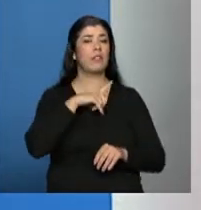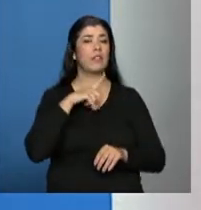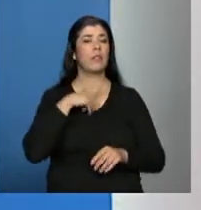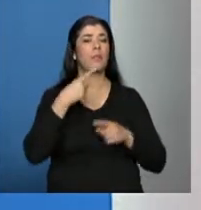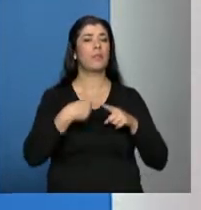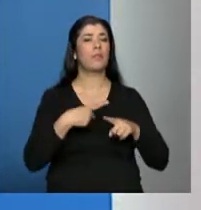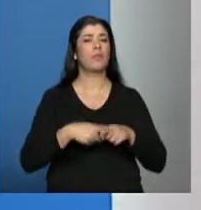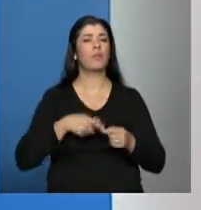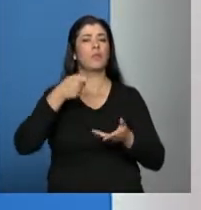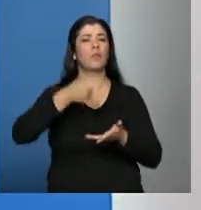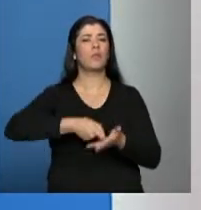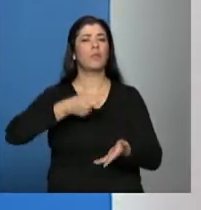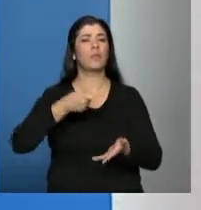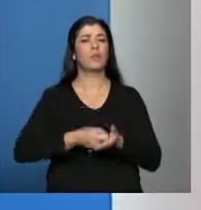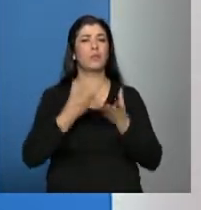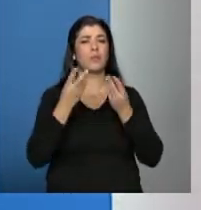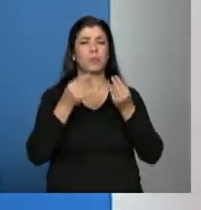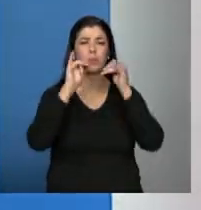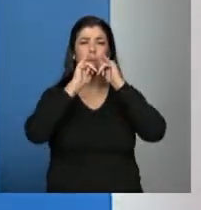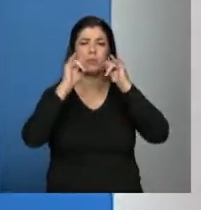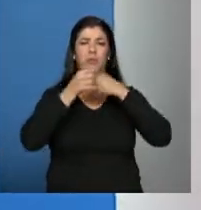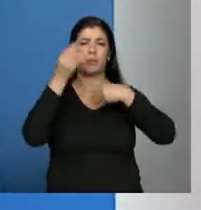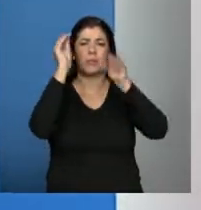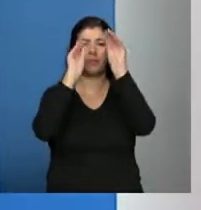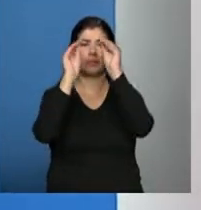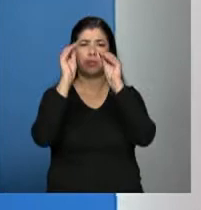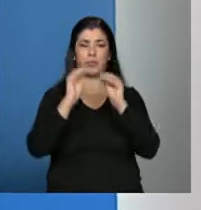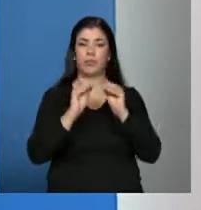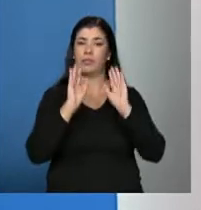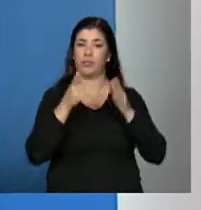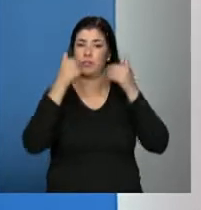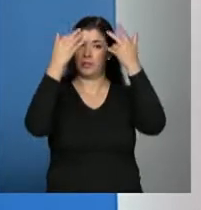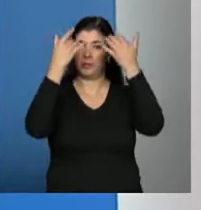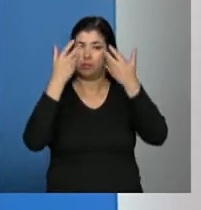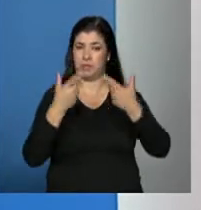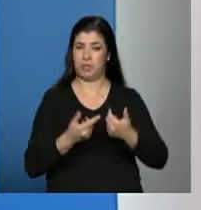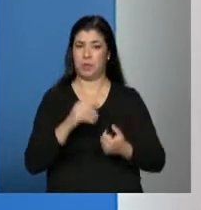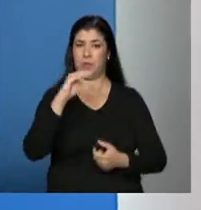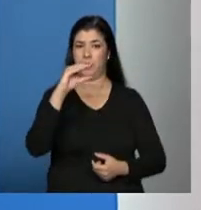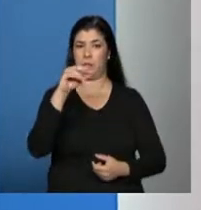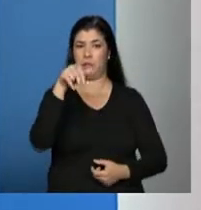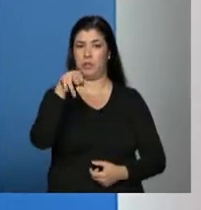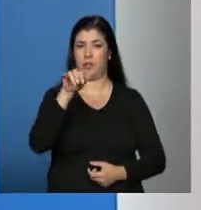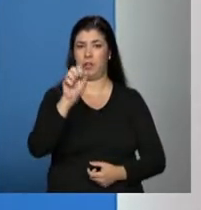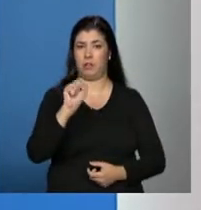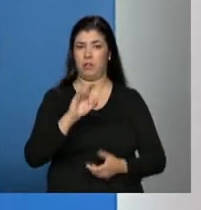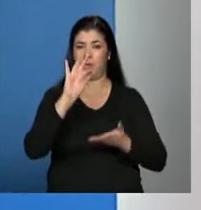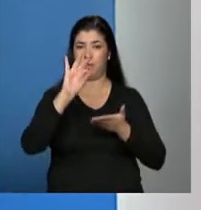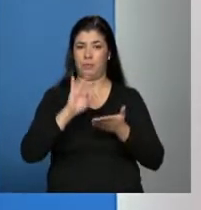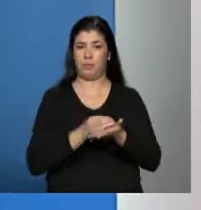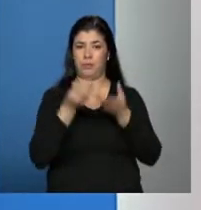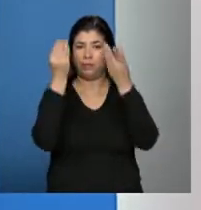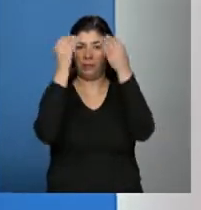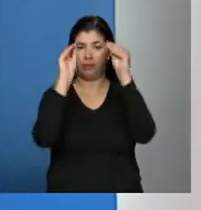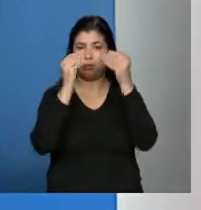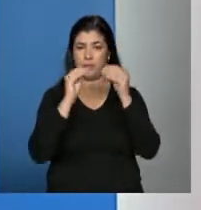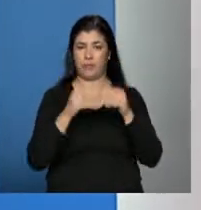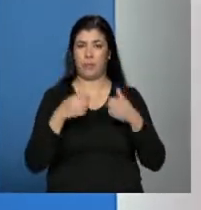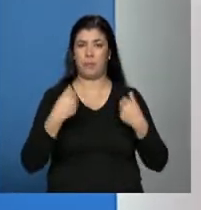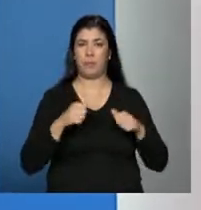exigindo essa carga de informações. Bom, já ficou claro que o cadastro pretende alcançar um número muito grande de informações,